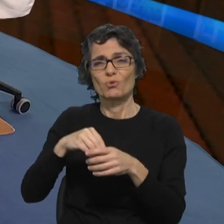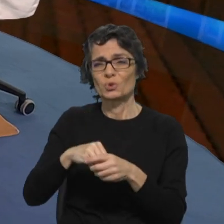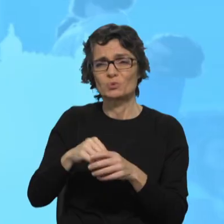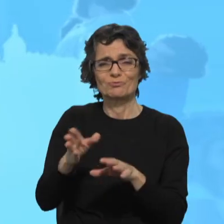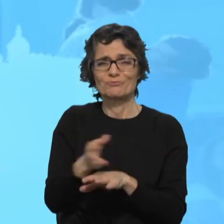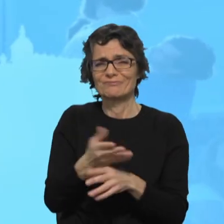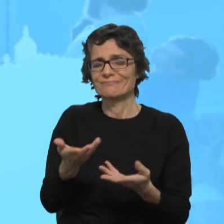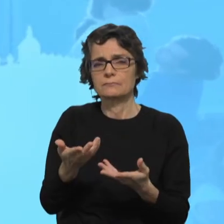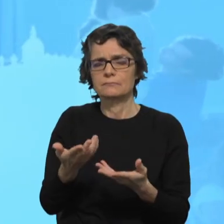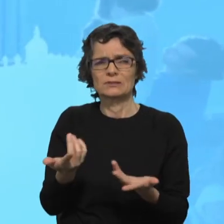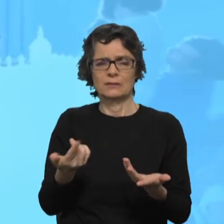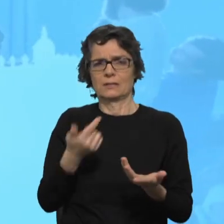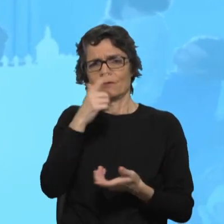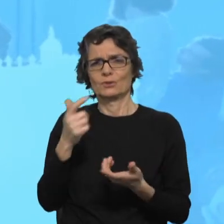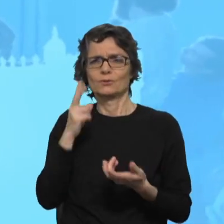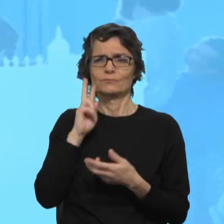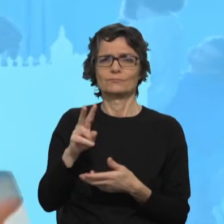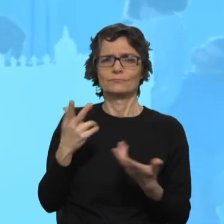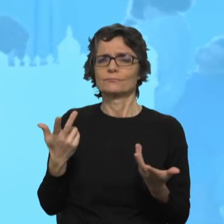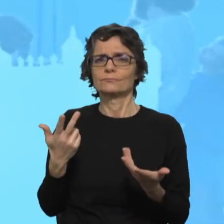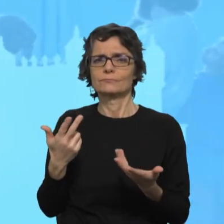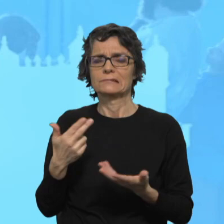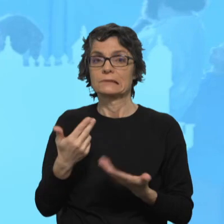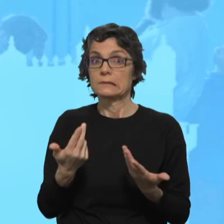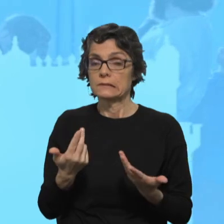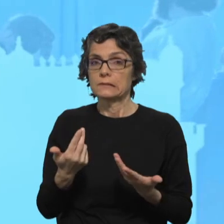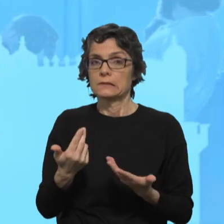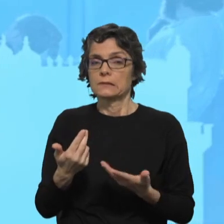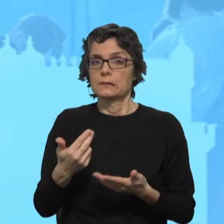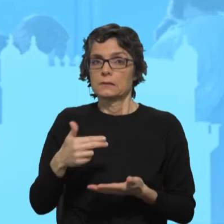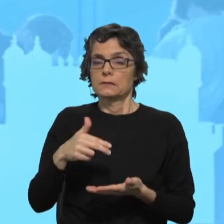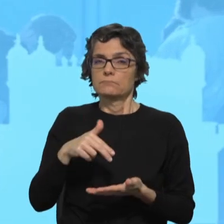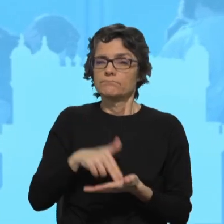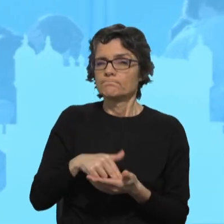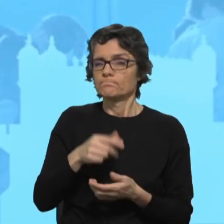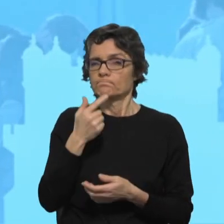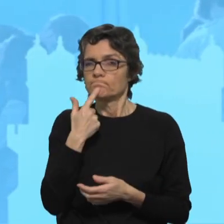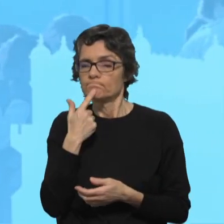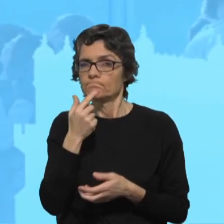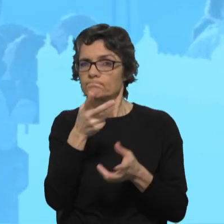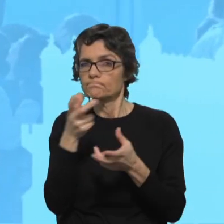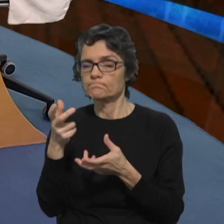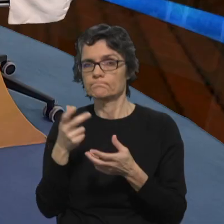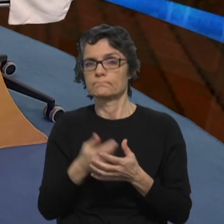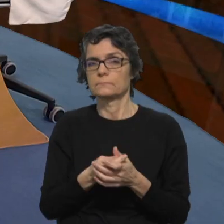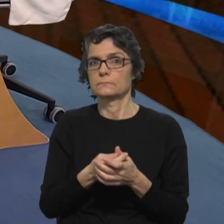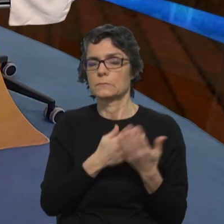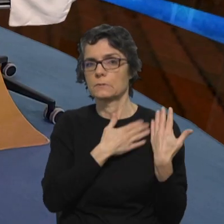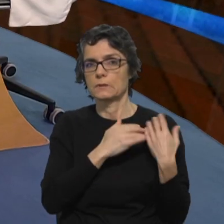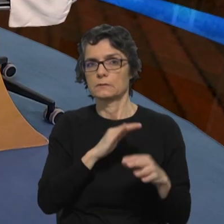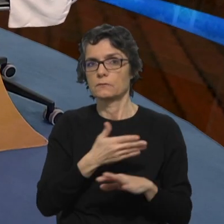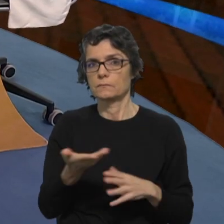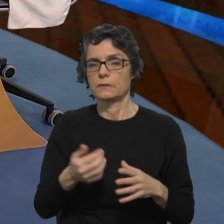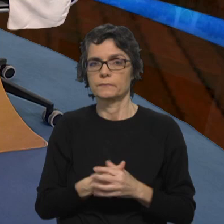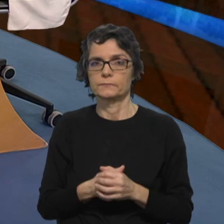eleitor aí, acredito que seja uma responsabilidade redobrada para que se consiga informar convenientemente. Eu diria que é